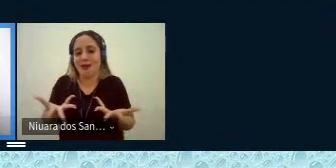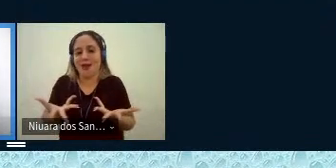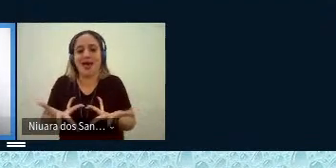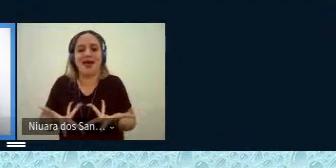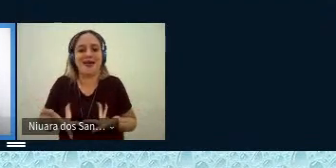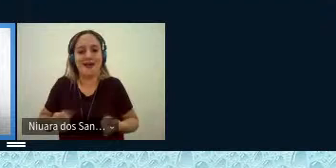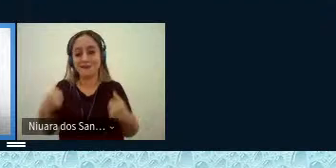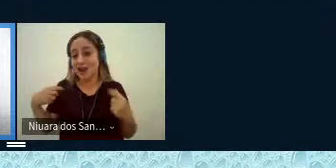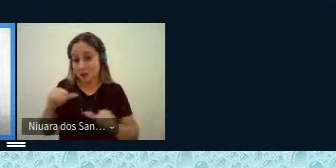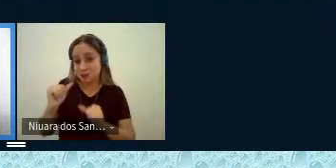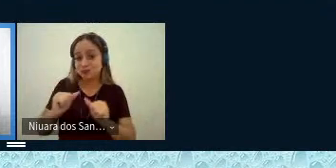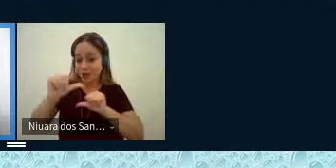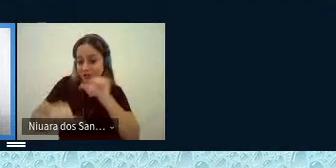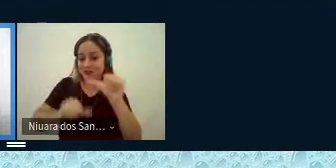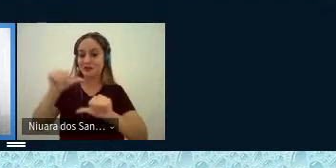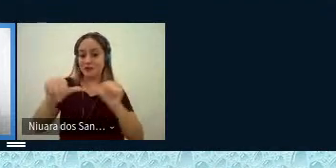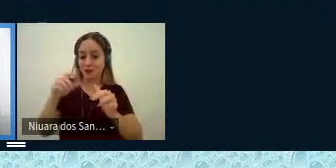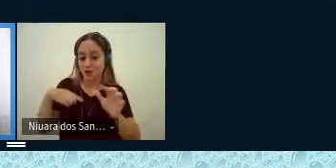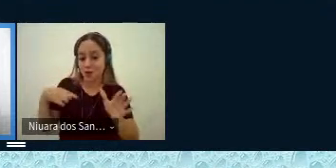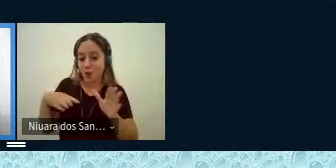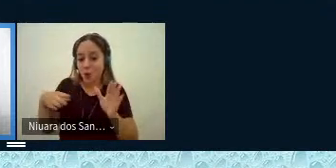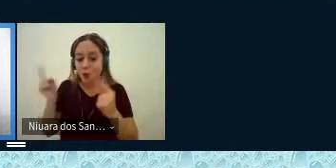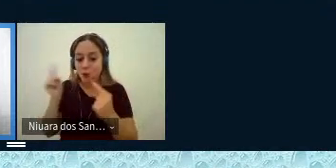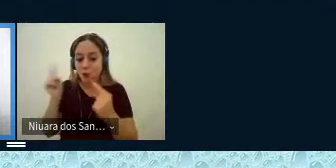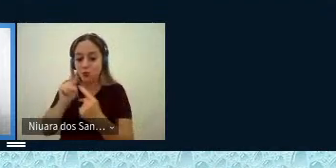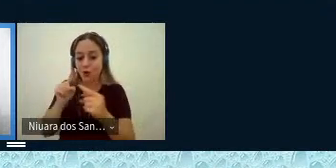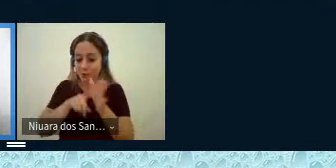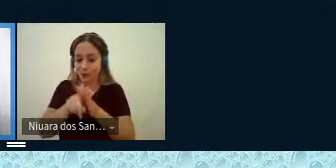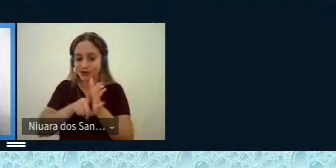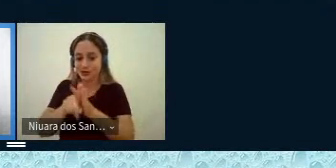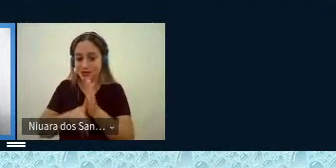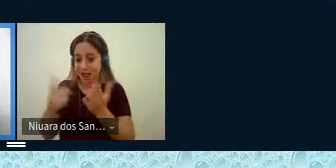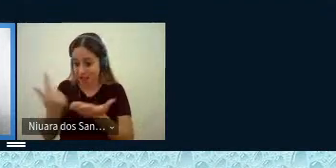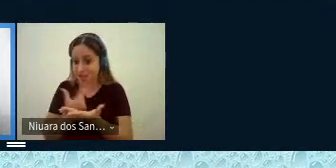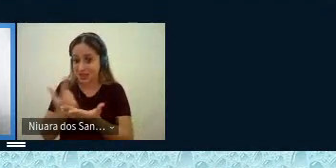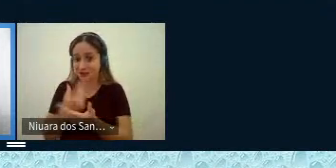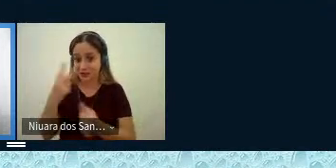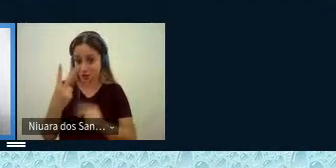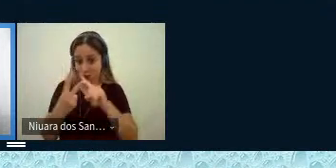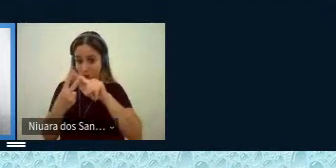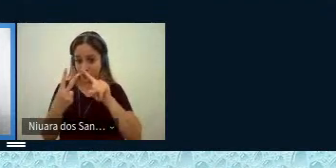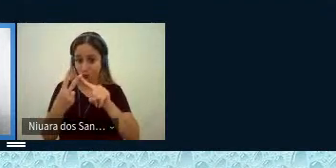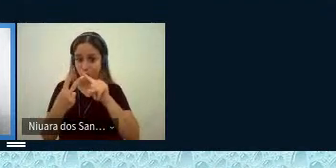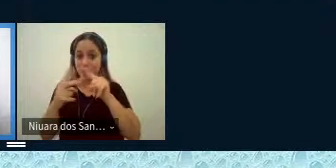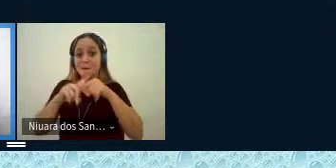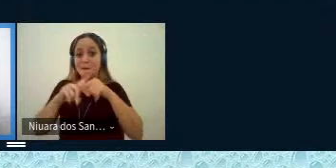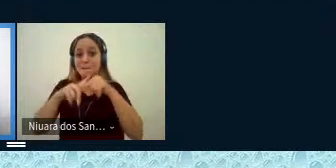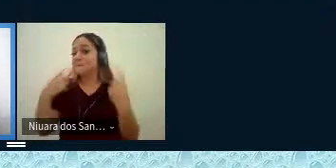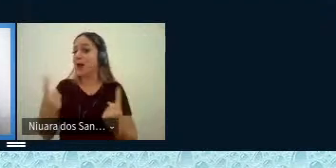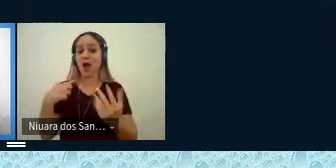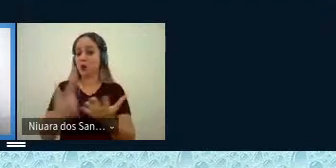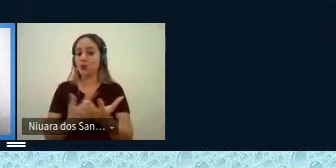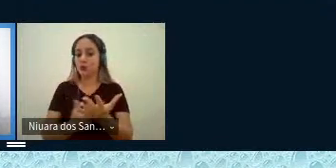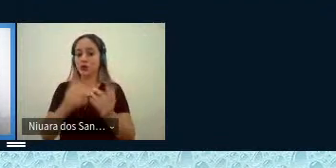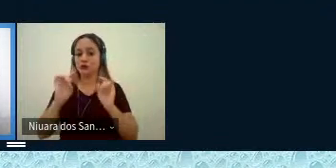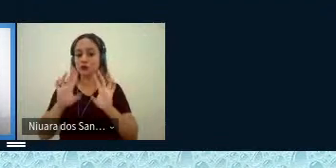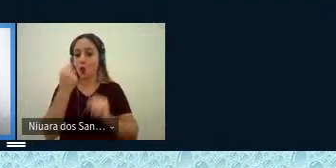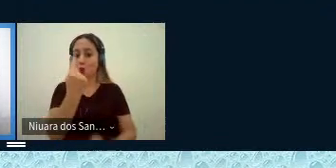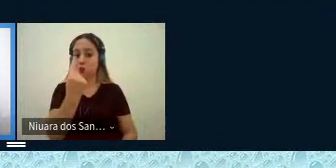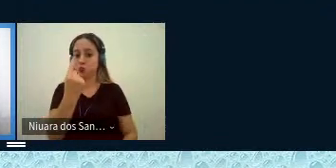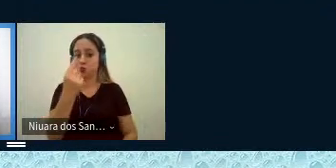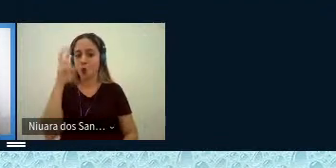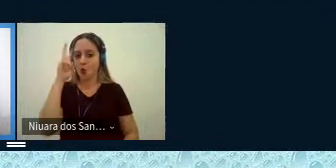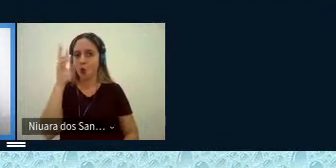ser transformada em objeto de pesquisa. E esse livro, ele tem dois volumes, mas ele não é um livro que apresenta um só